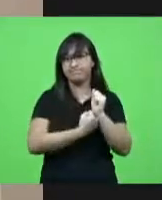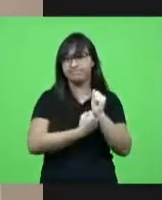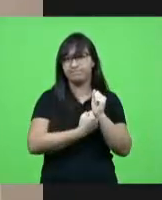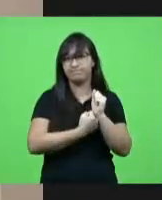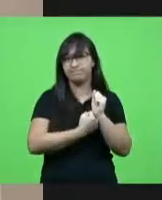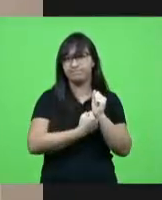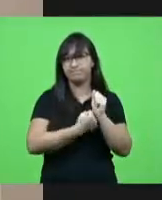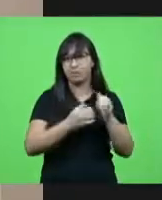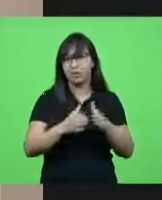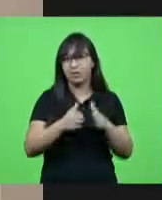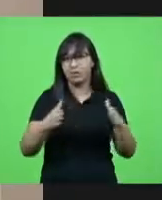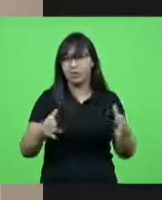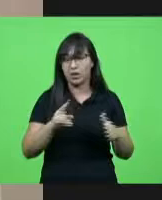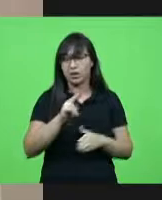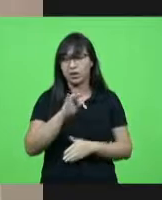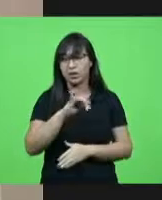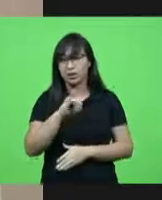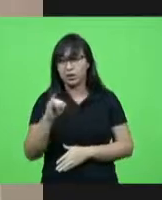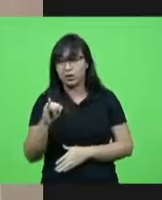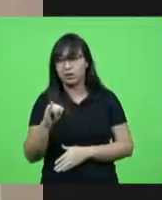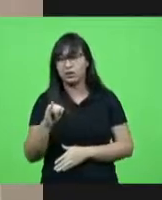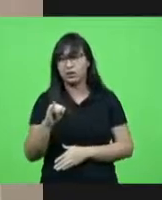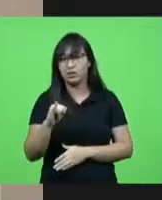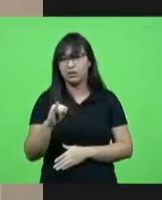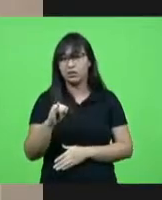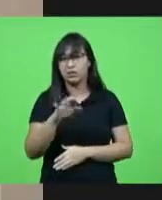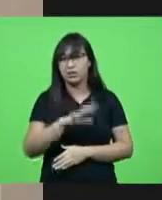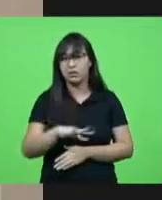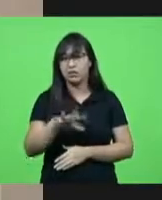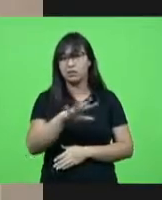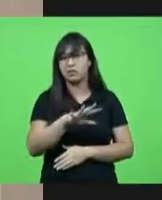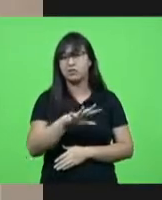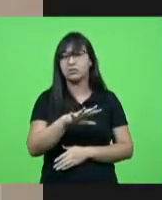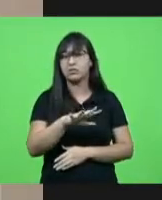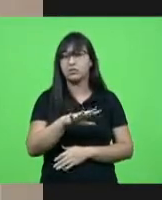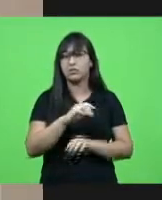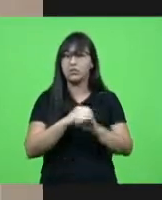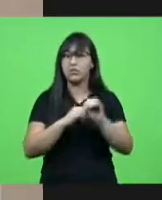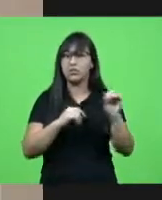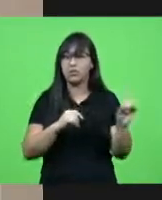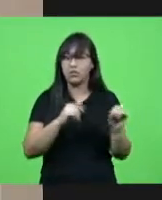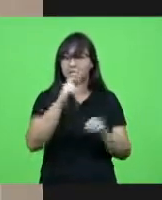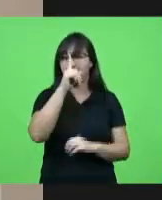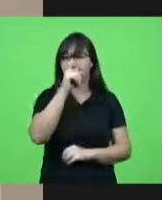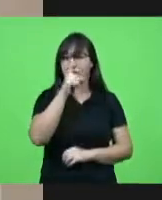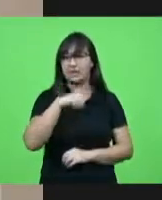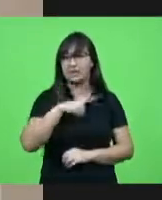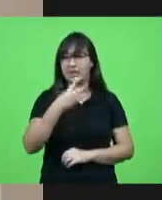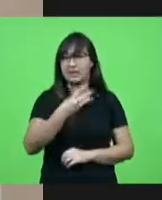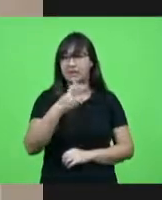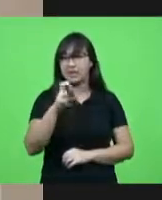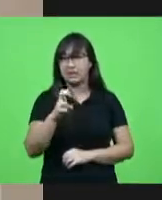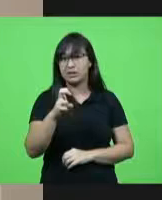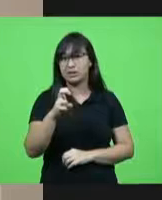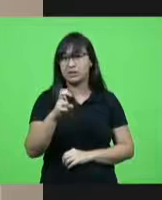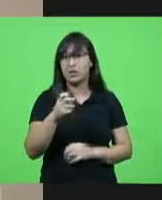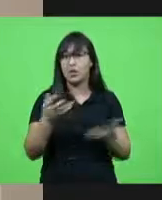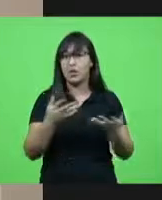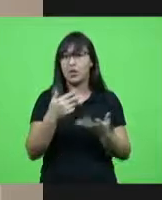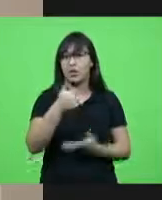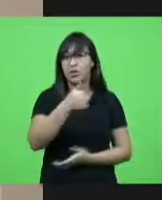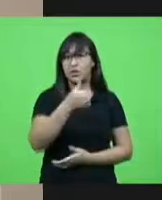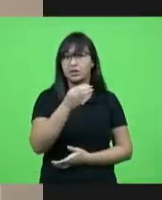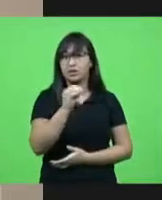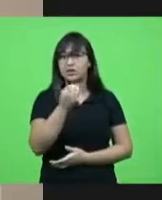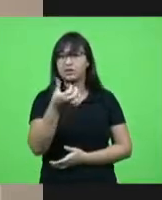de enfermaria semiautensivos e UTI o hospital regional do oeste que tinha 35 leitos de UTI vai a 106 leitos e